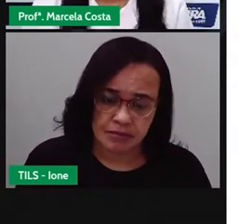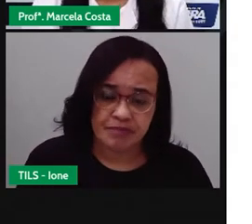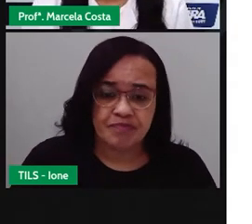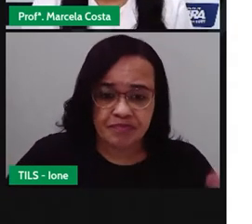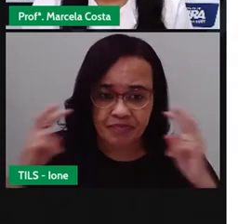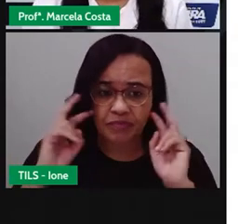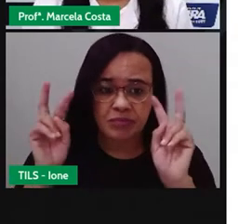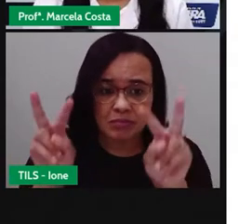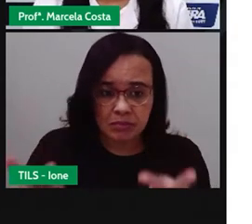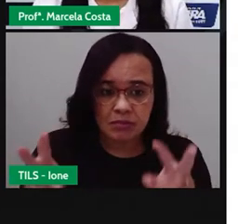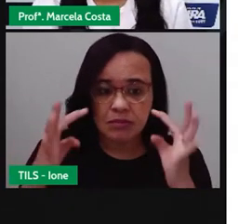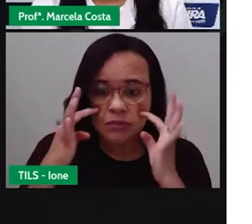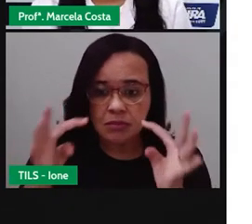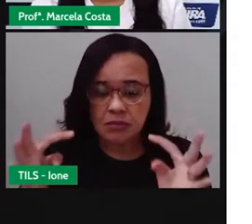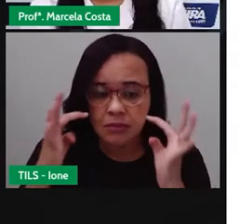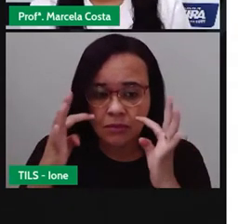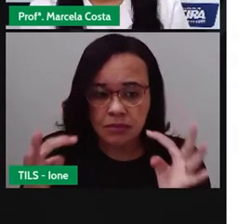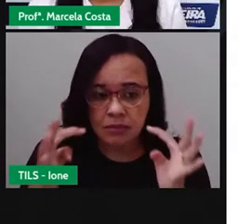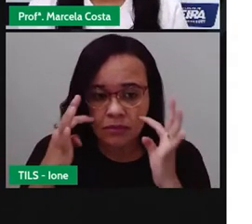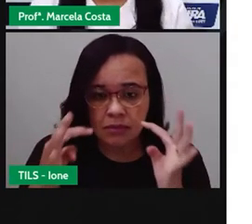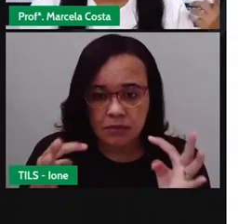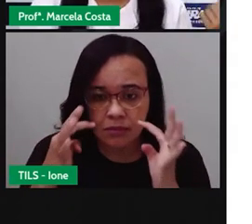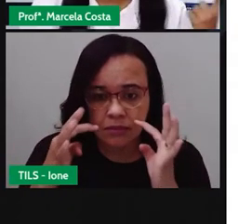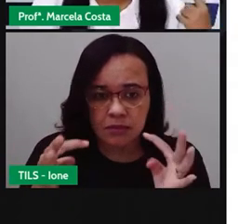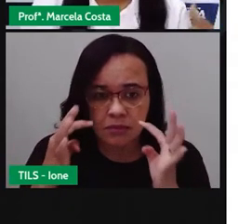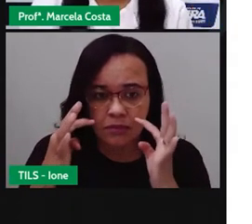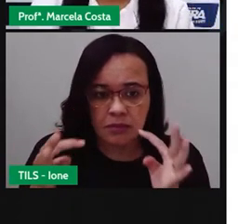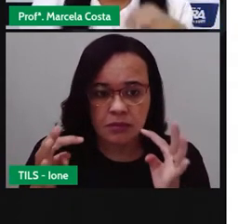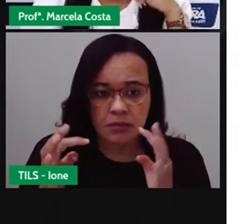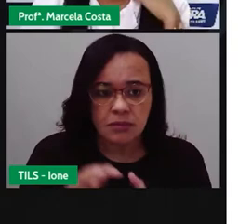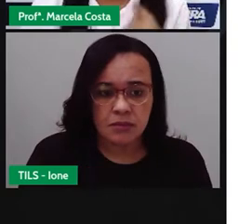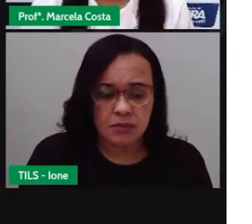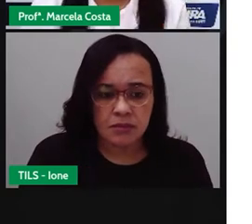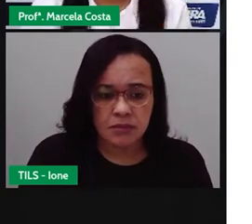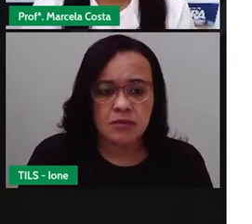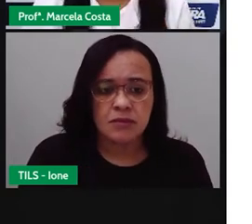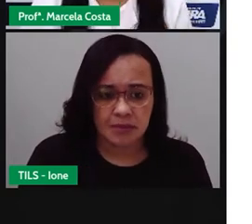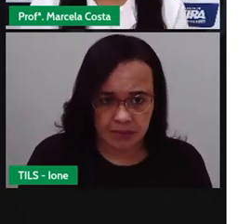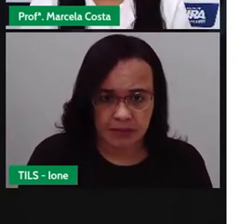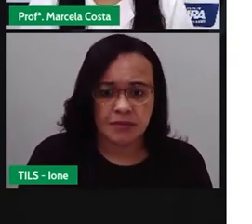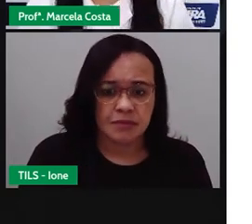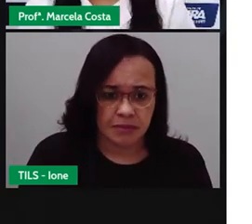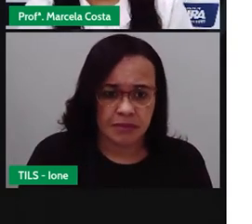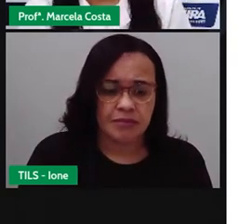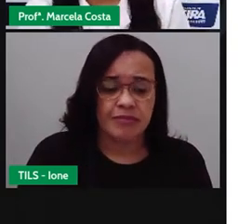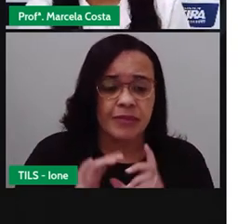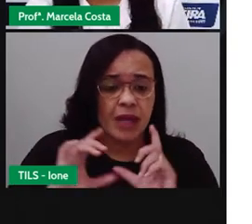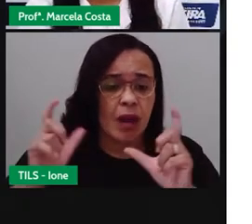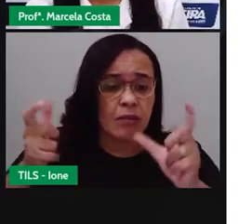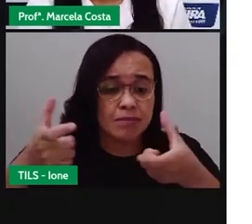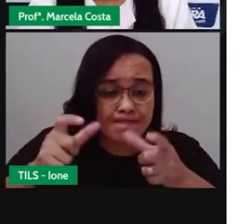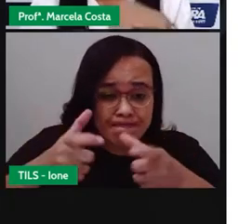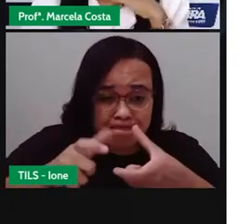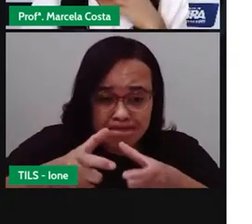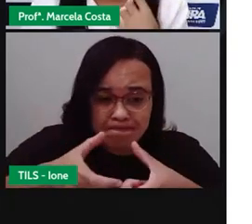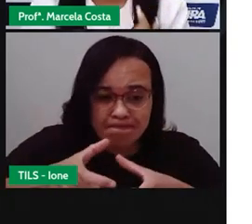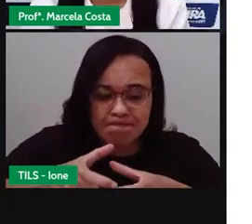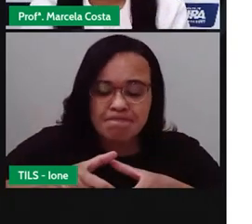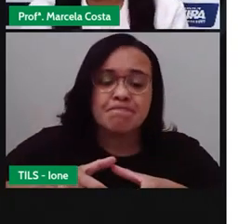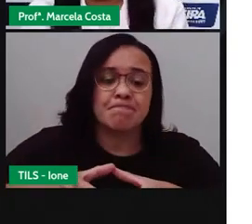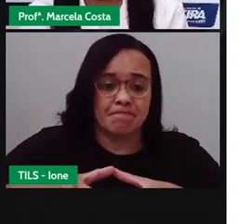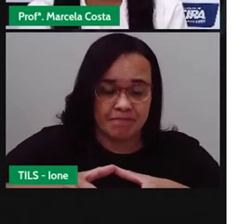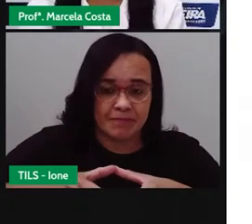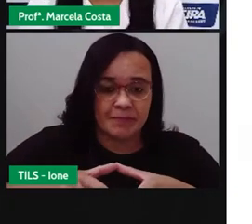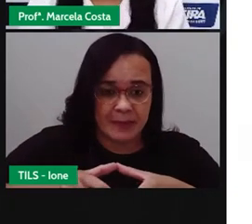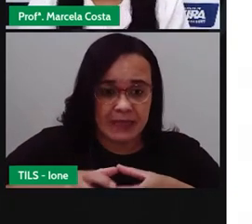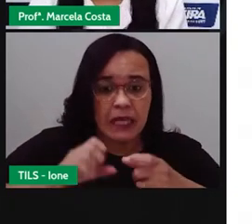Observem aqui nessa primeira imagem que aqui ele era bem menor do que ele é hoje. Se você já